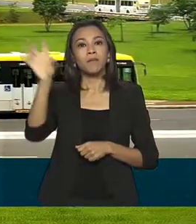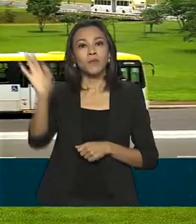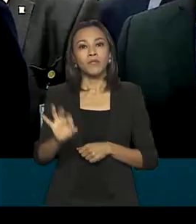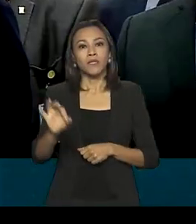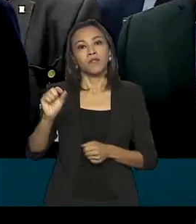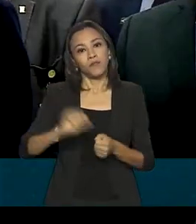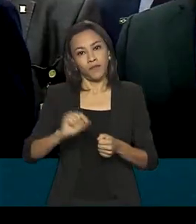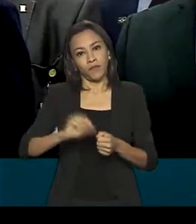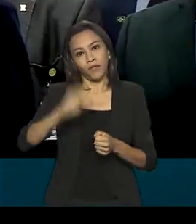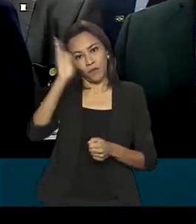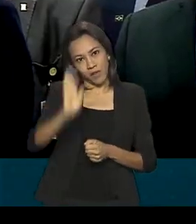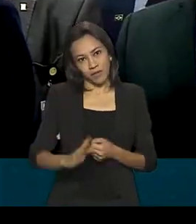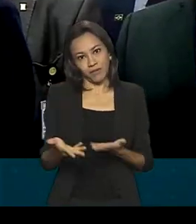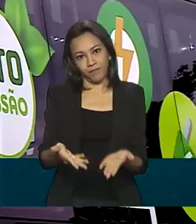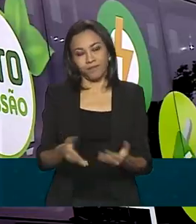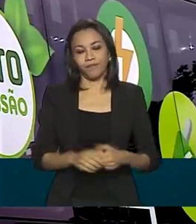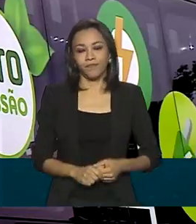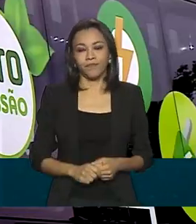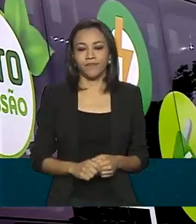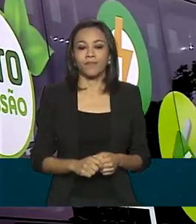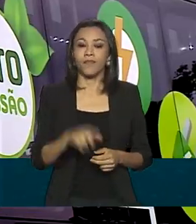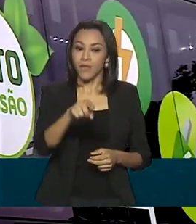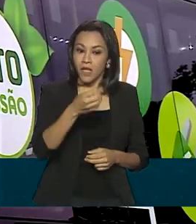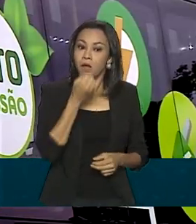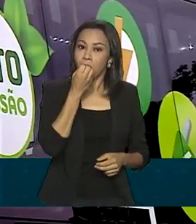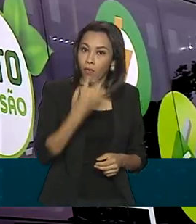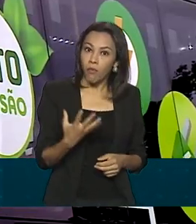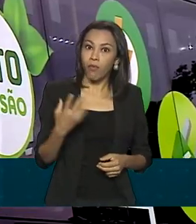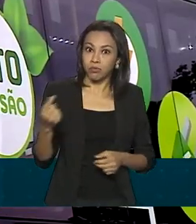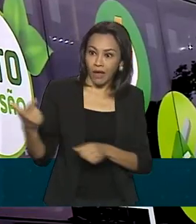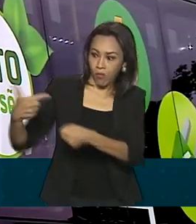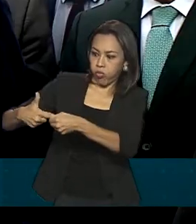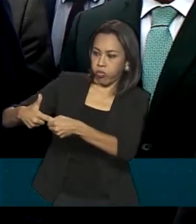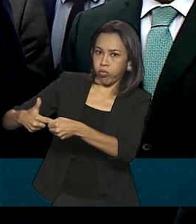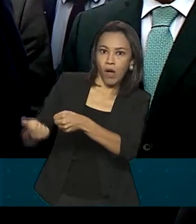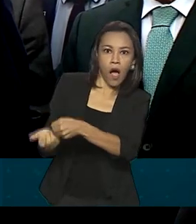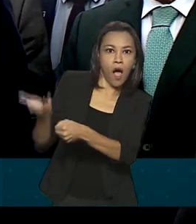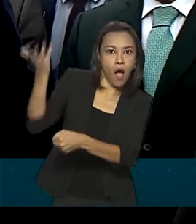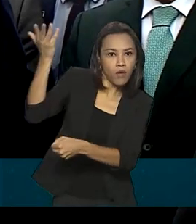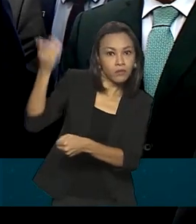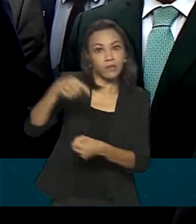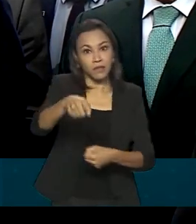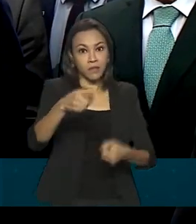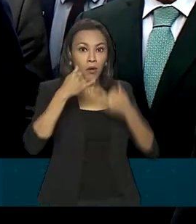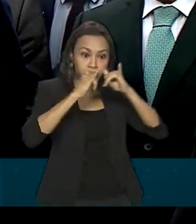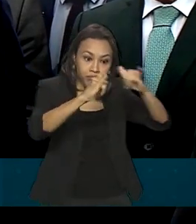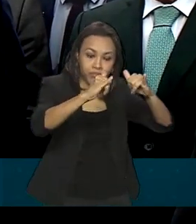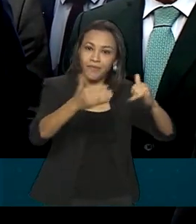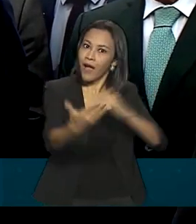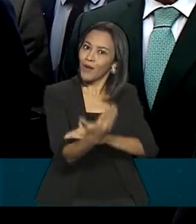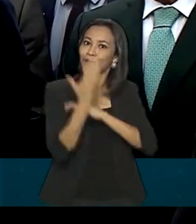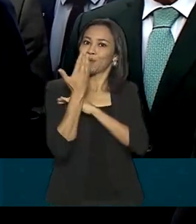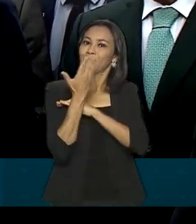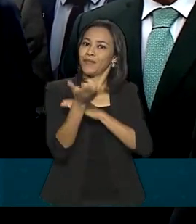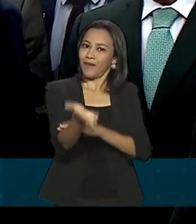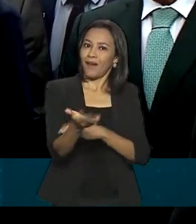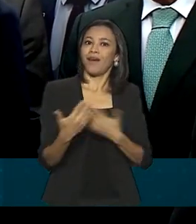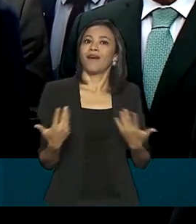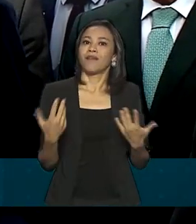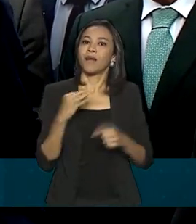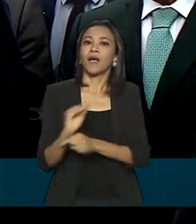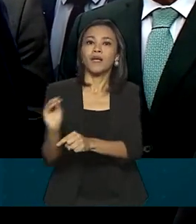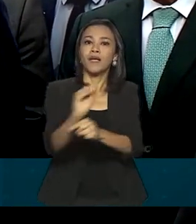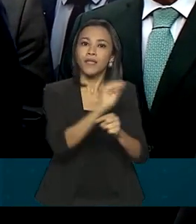no país. Tem tudo para dar certo, preços combustíveis tão altos no Brasil e isso aqui vem então para nos ajudar e muito na